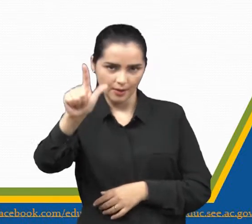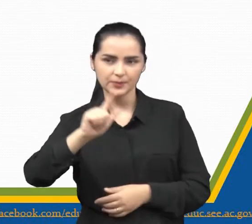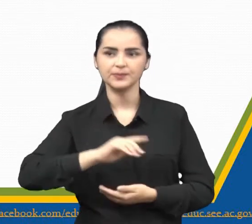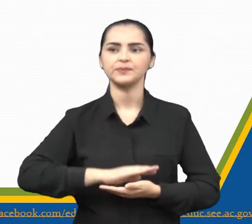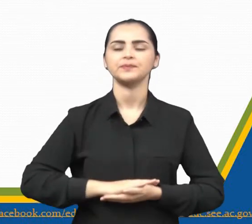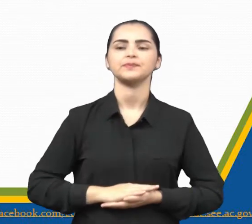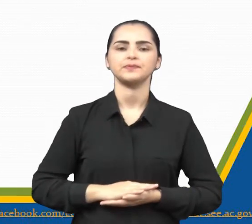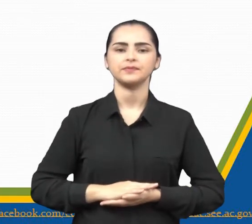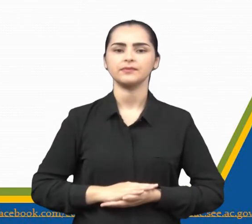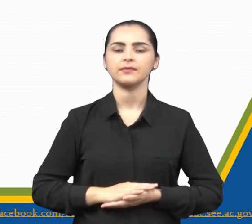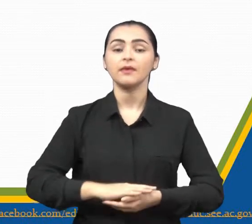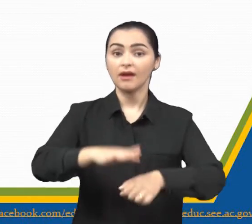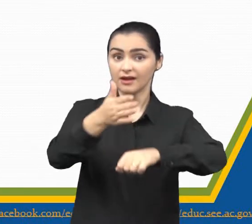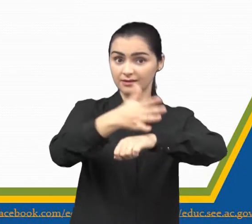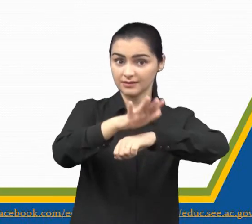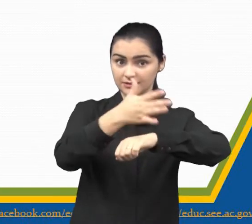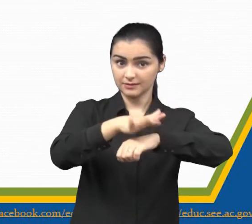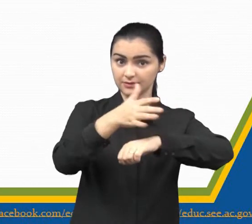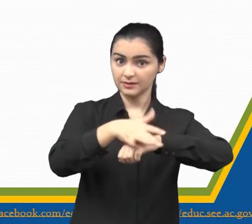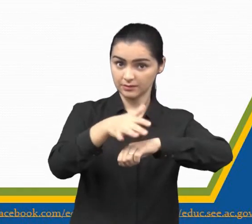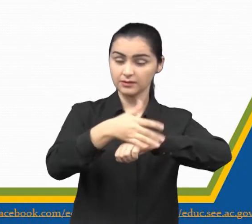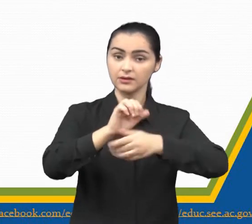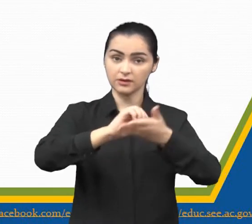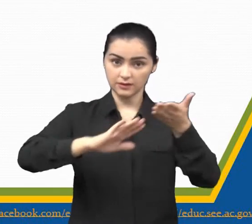a ver dessa imagem aí, ó.